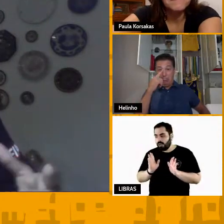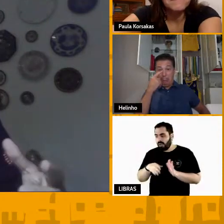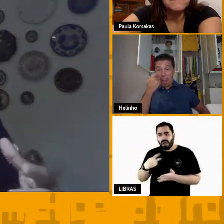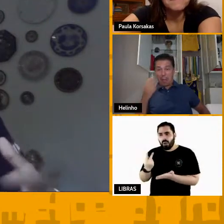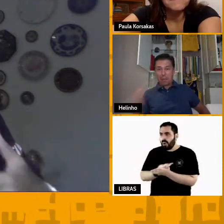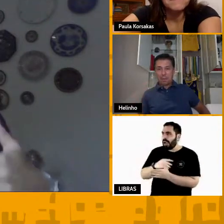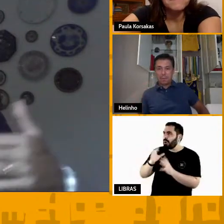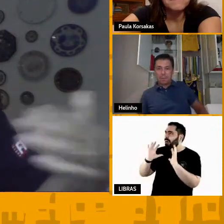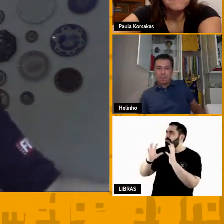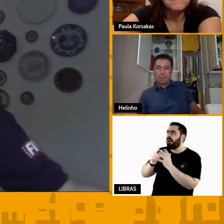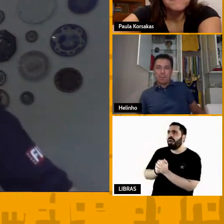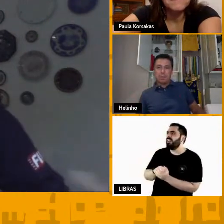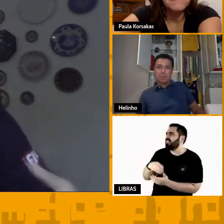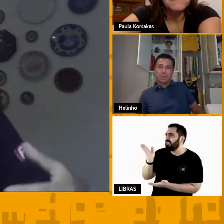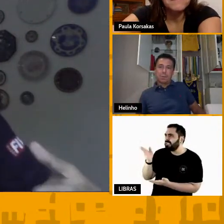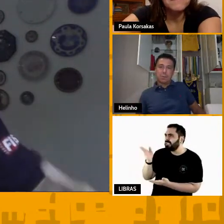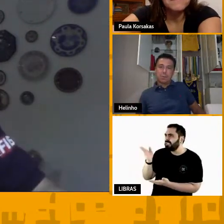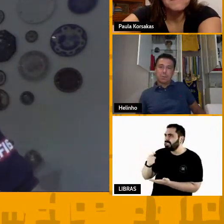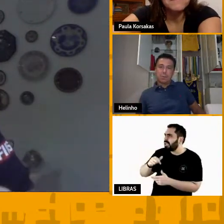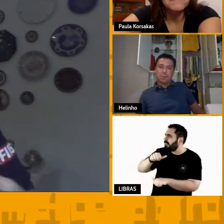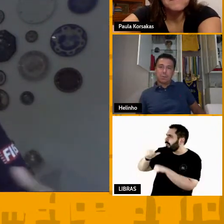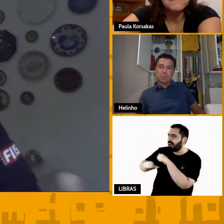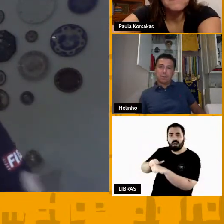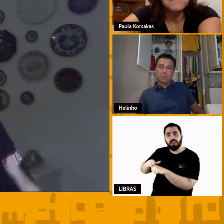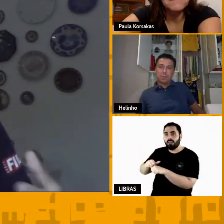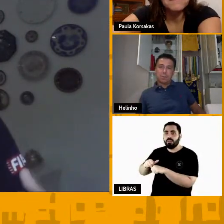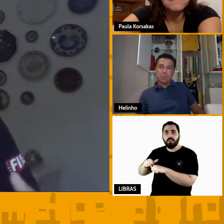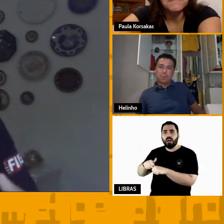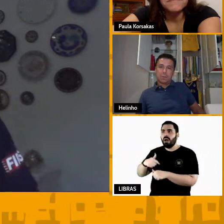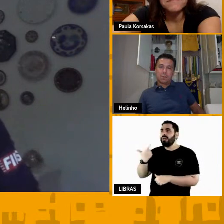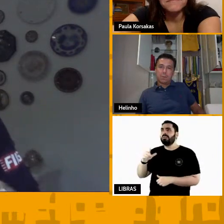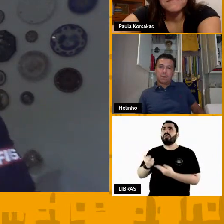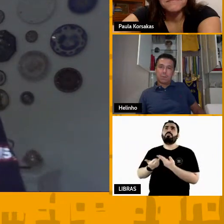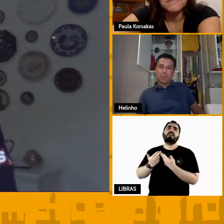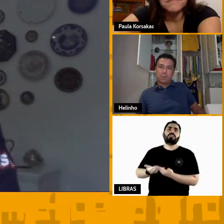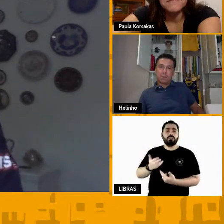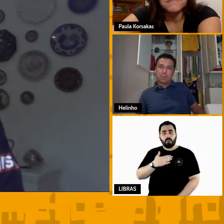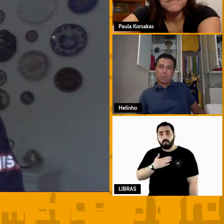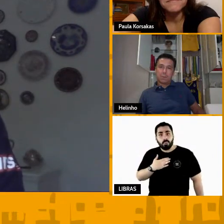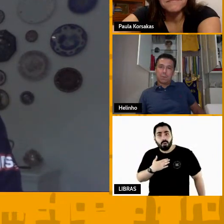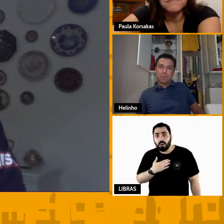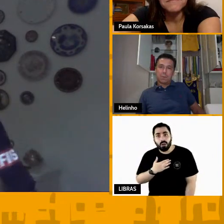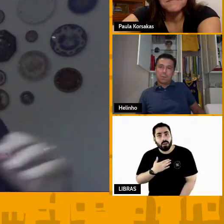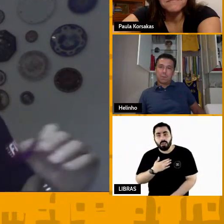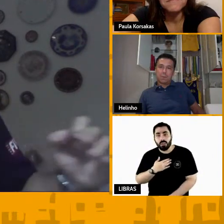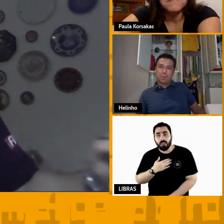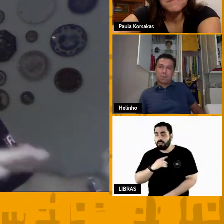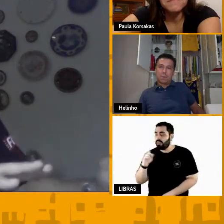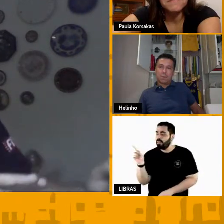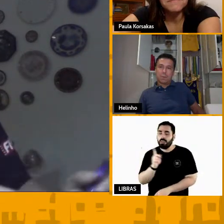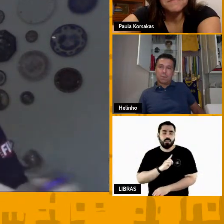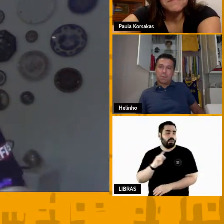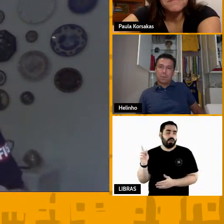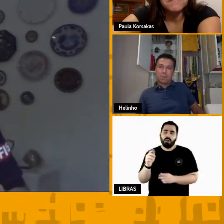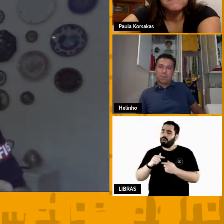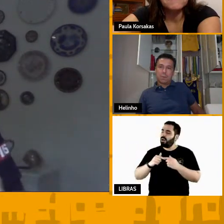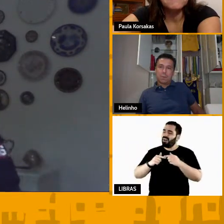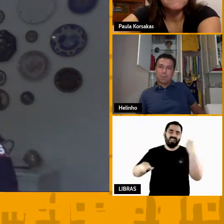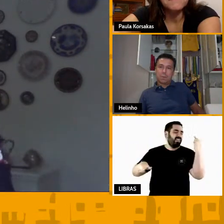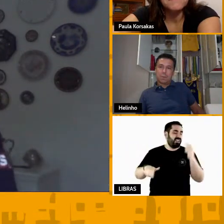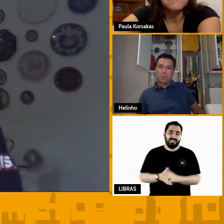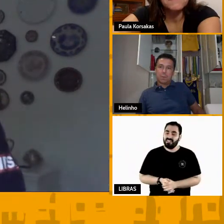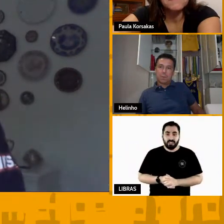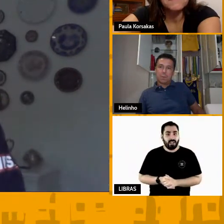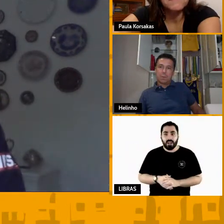e o cara não tem paciência comigo mas não tem nada a ver com isso porque a nossa cabeça está em outro ambiente